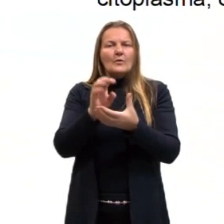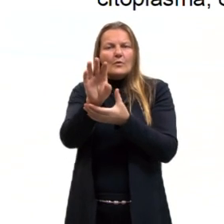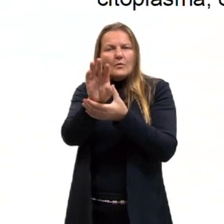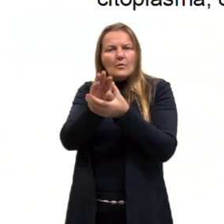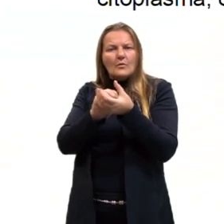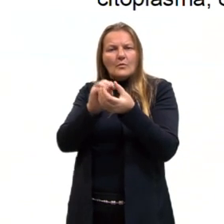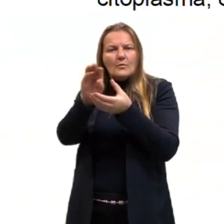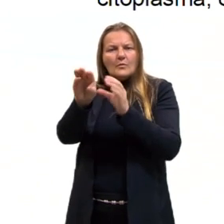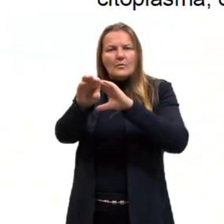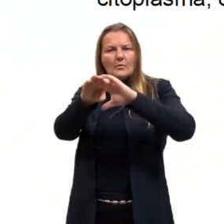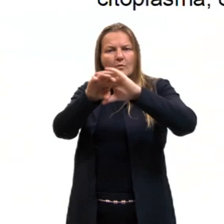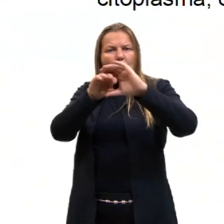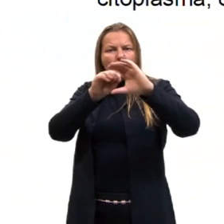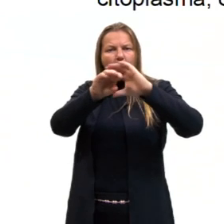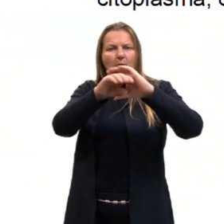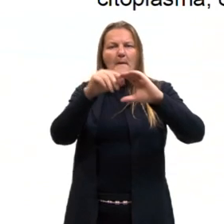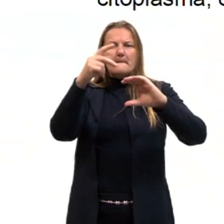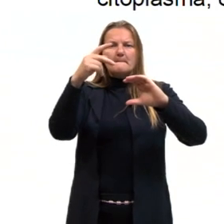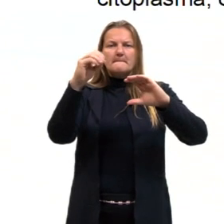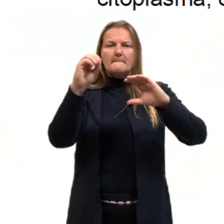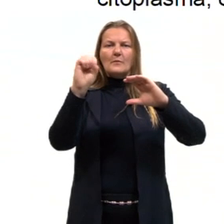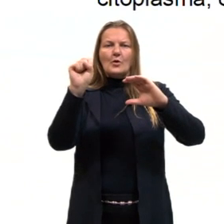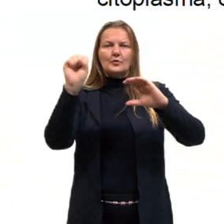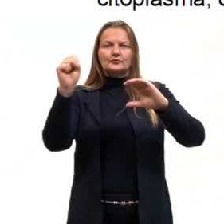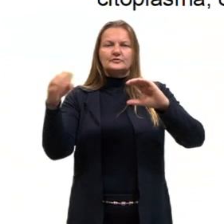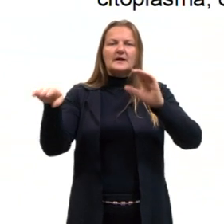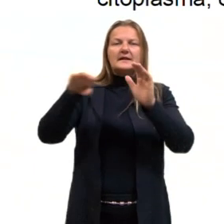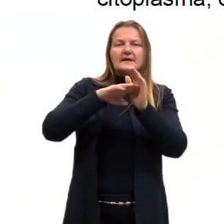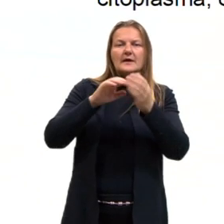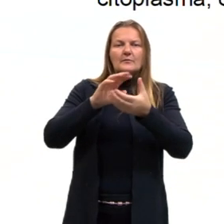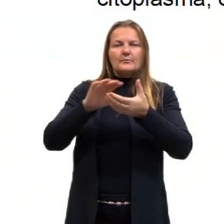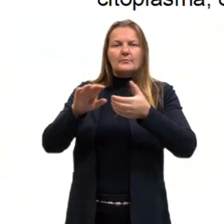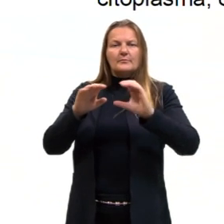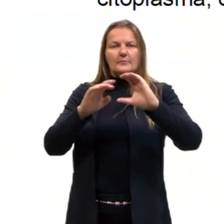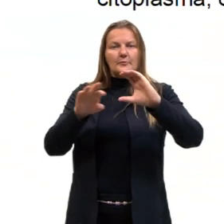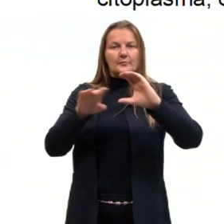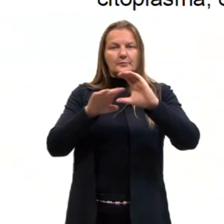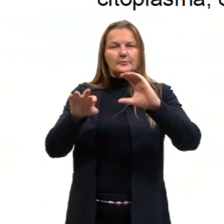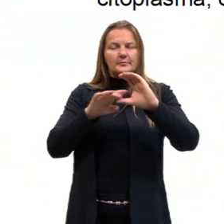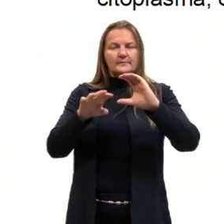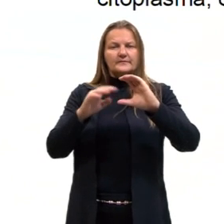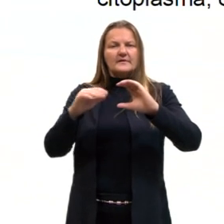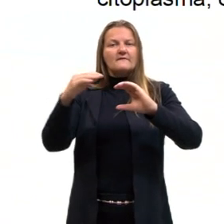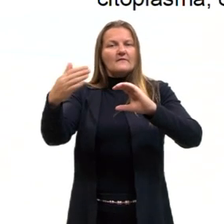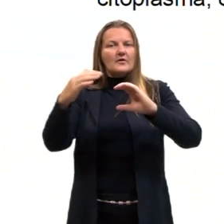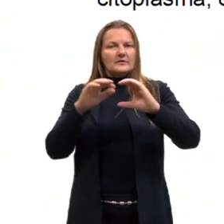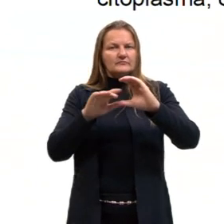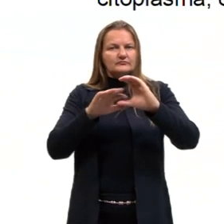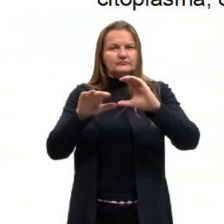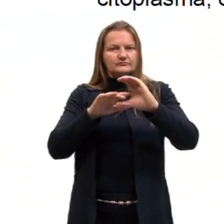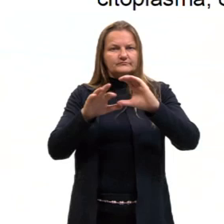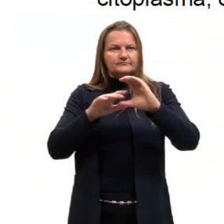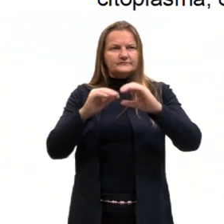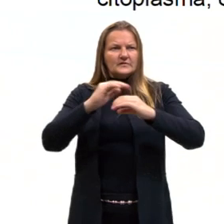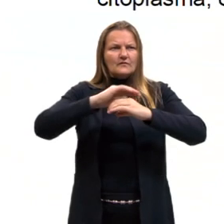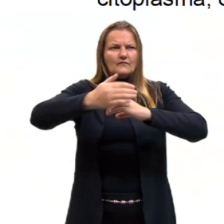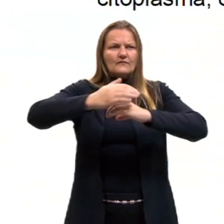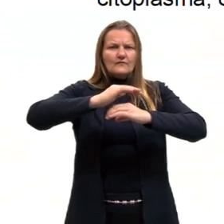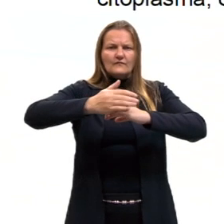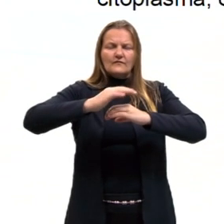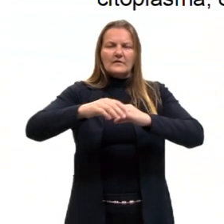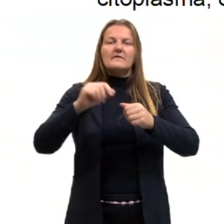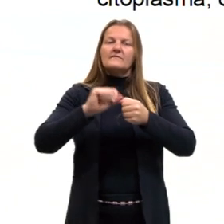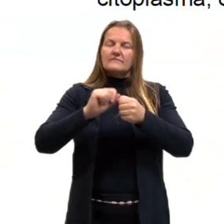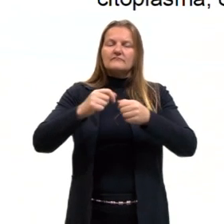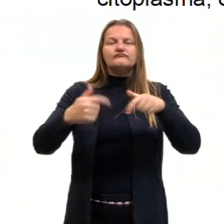nucleares até o citoplasma, até fora do núcleo. Onde podem, então, realizar o